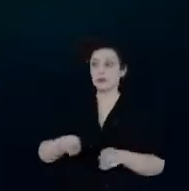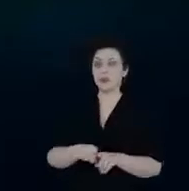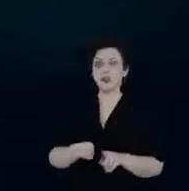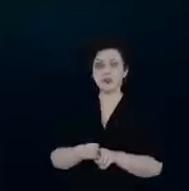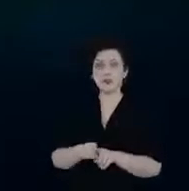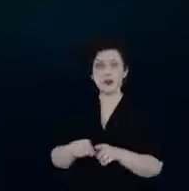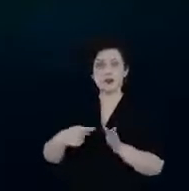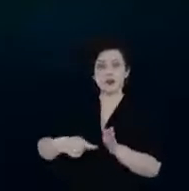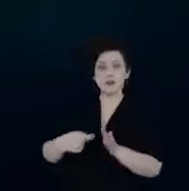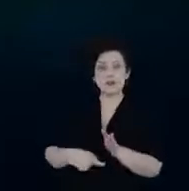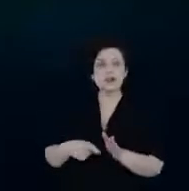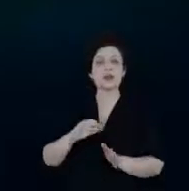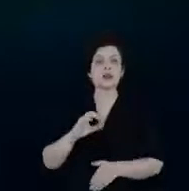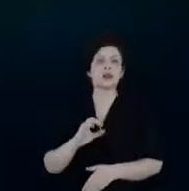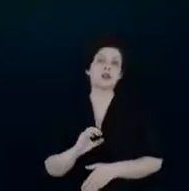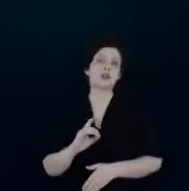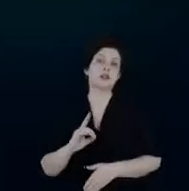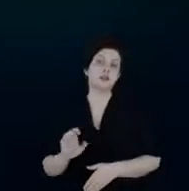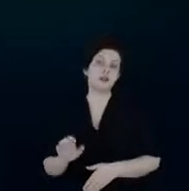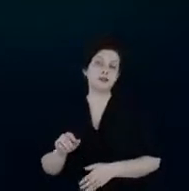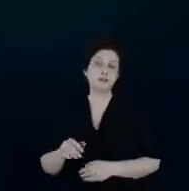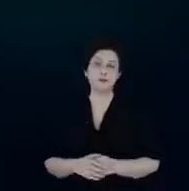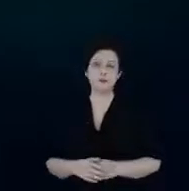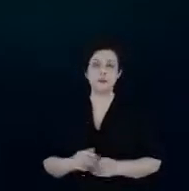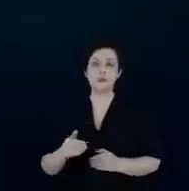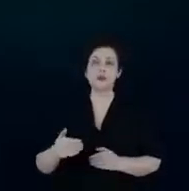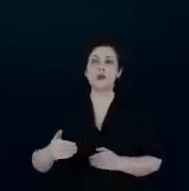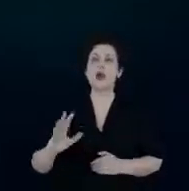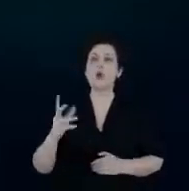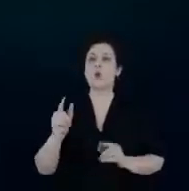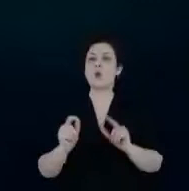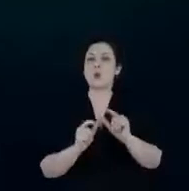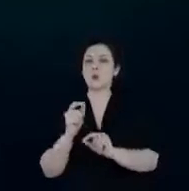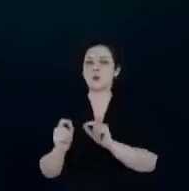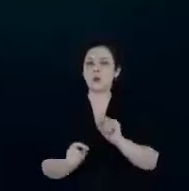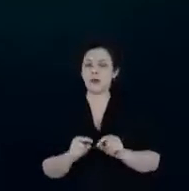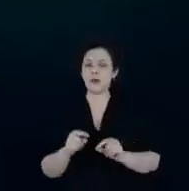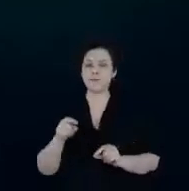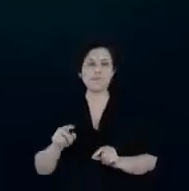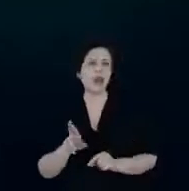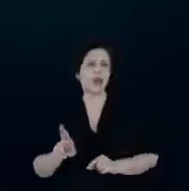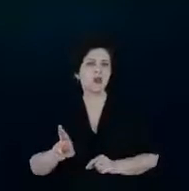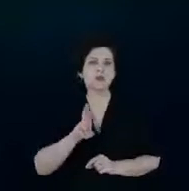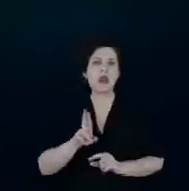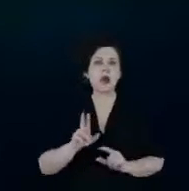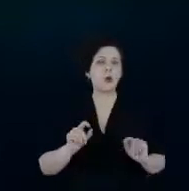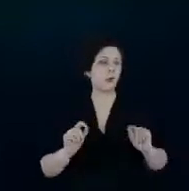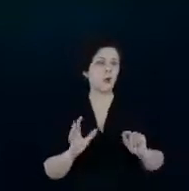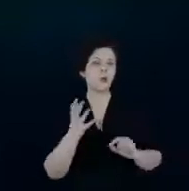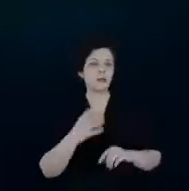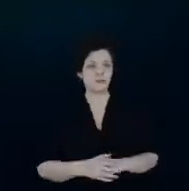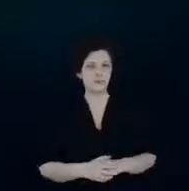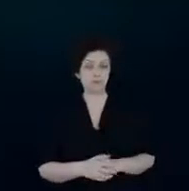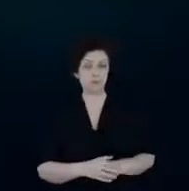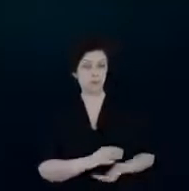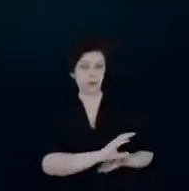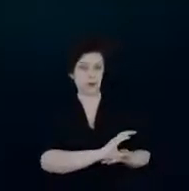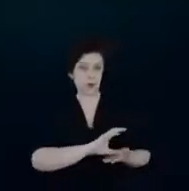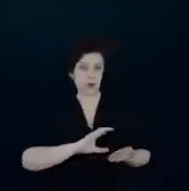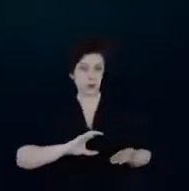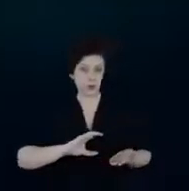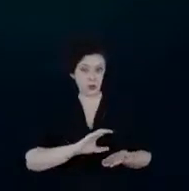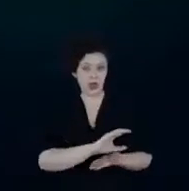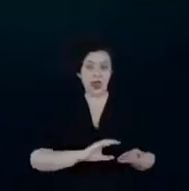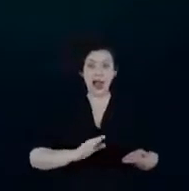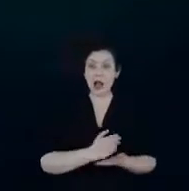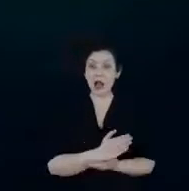a conta CDE e qual o efeito dessa transferência efetiva para o nosso país o uso de uma verba de alguns